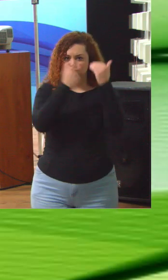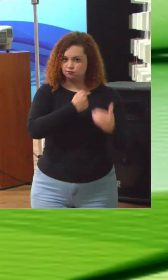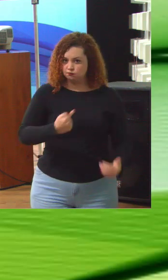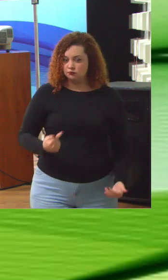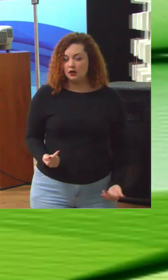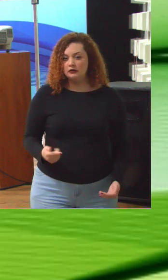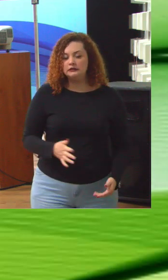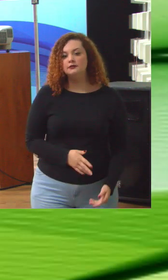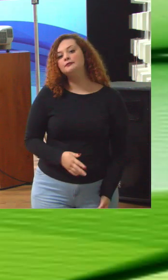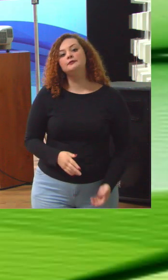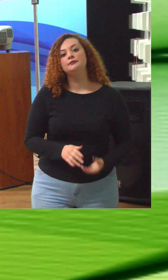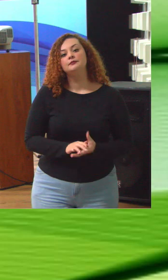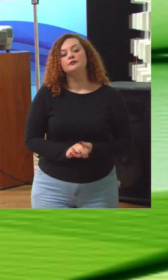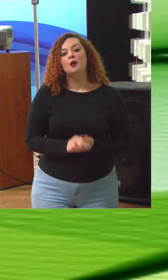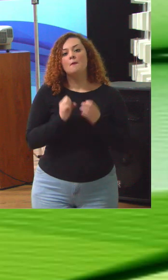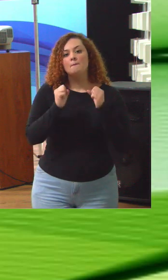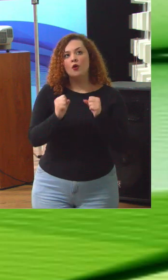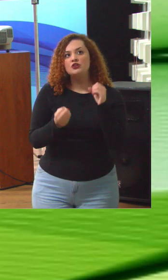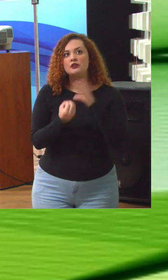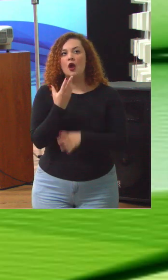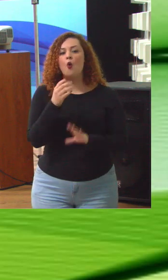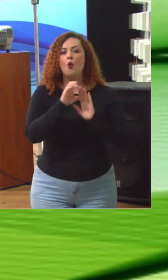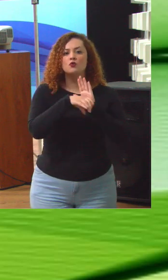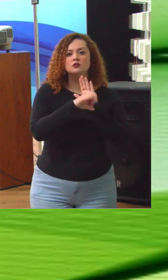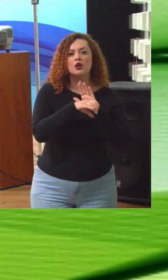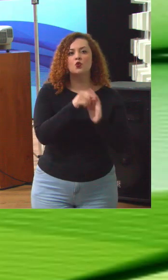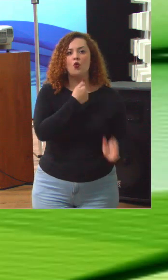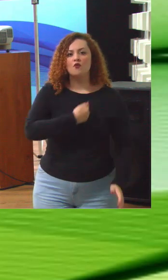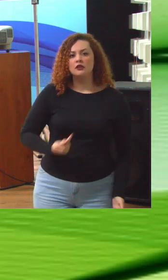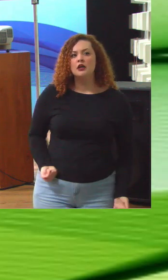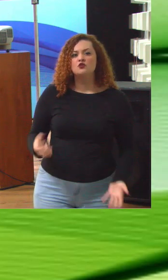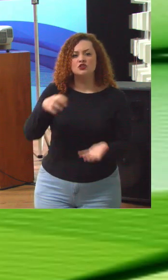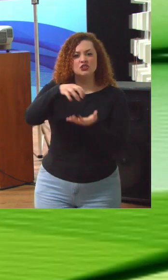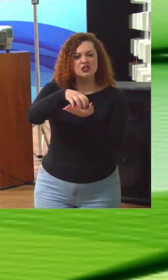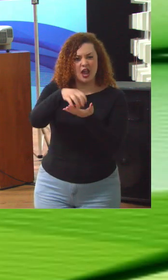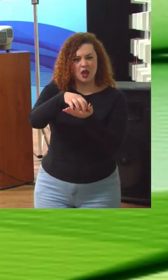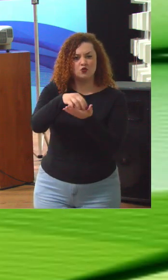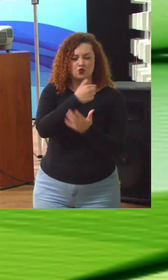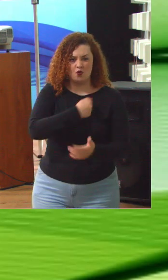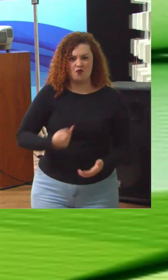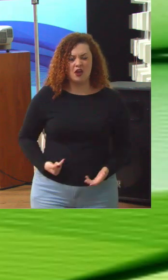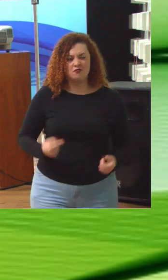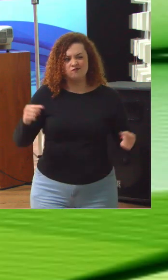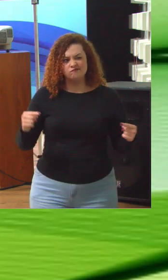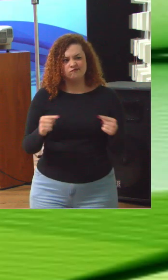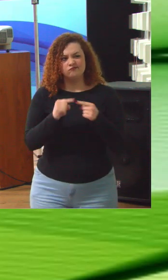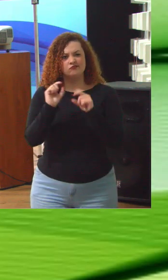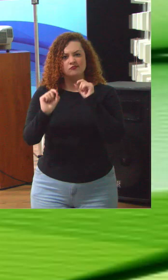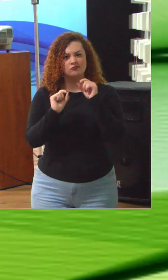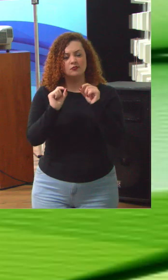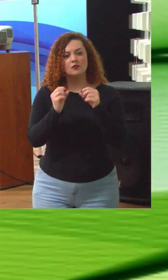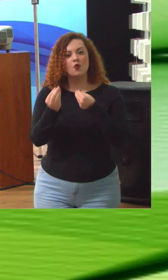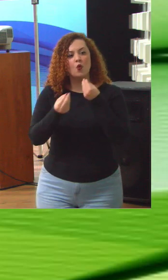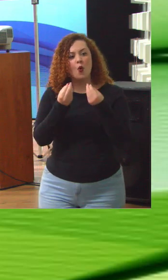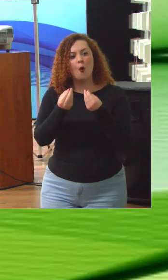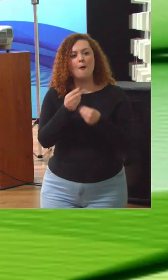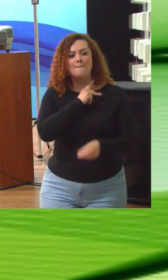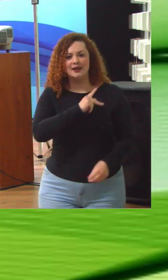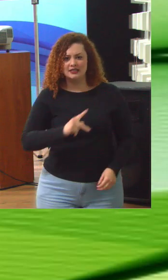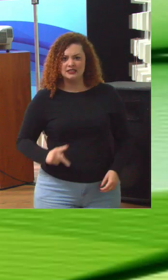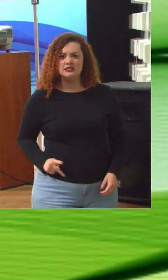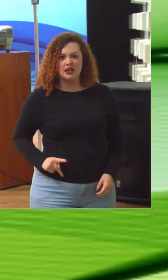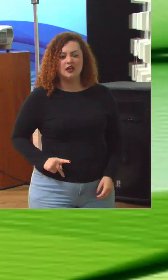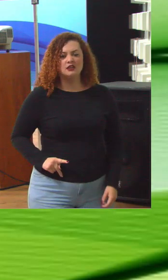nós podemos criar um conceito chamado governança do centro de governo. Isso tem a ver sobre como é que a Presidência da